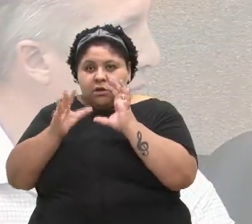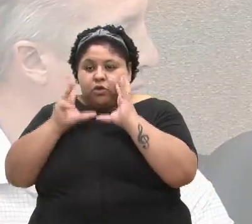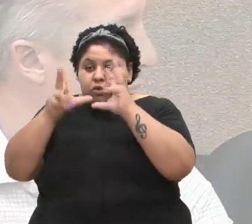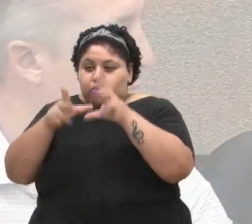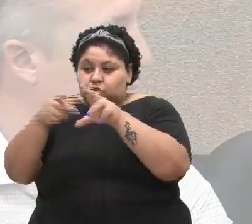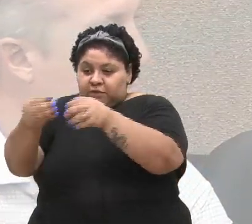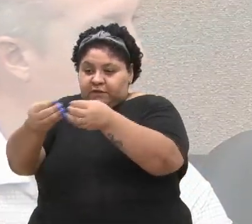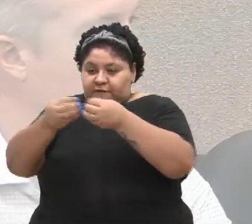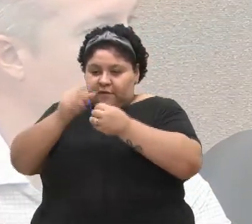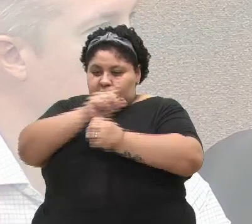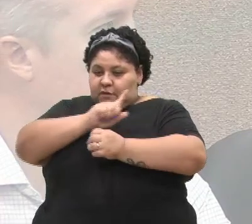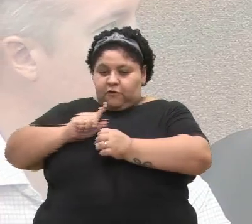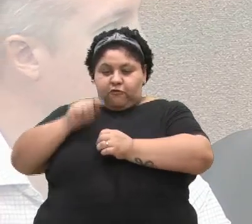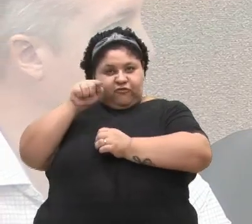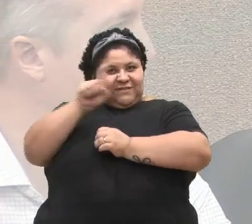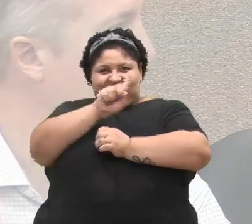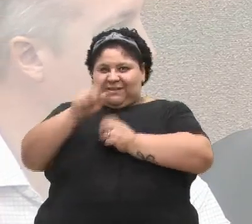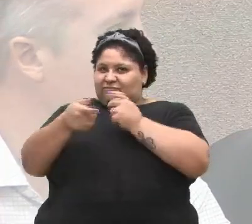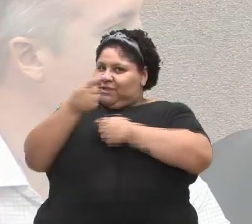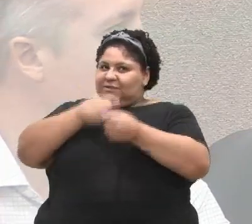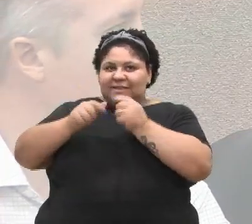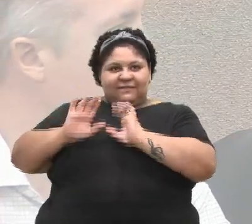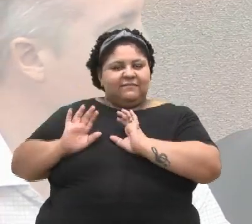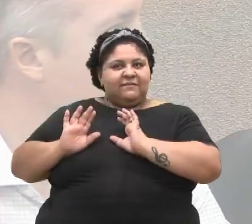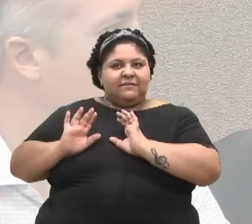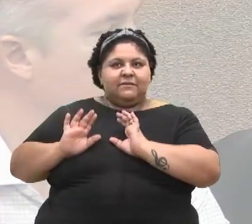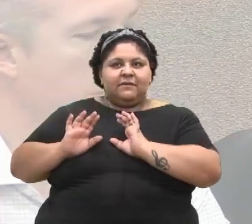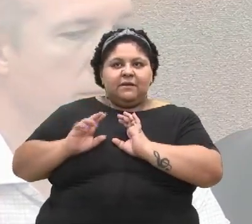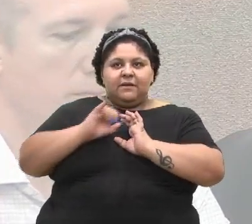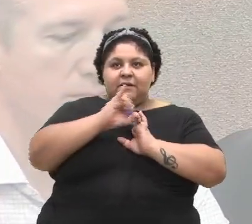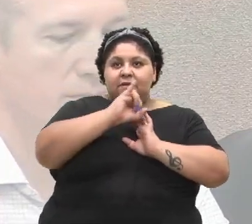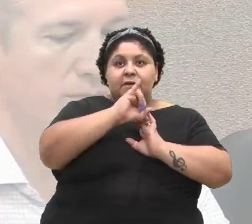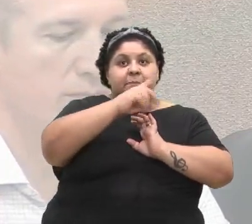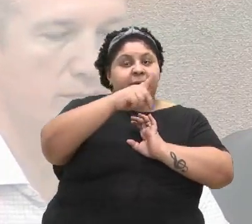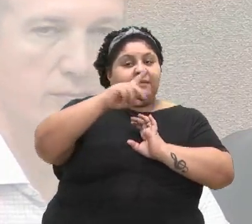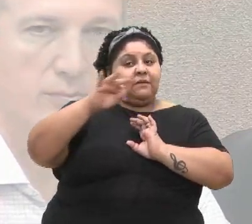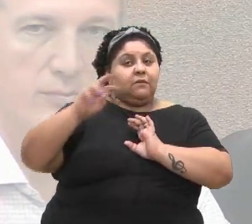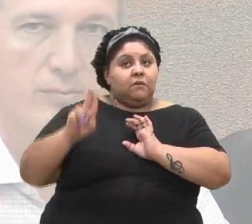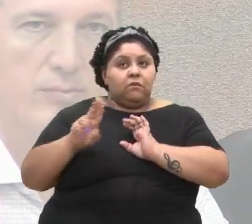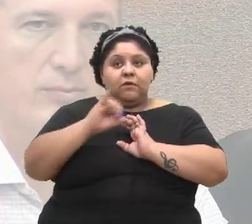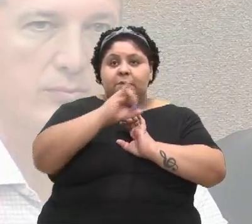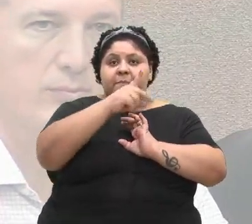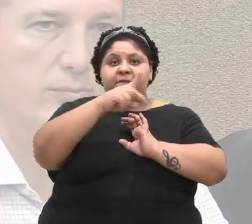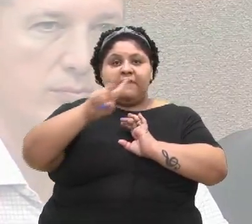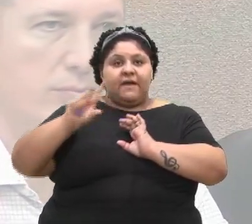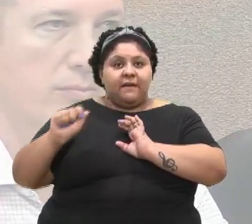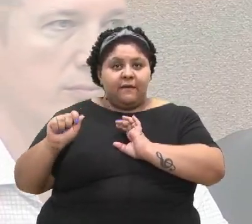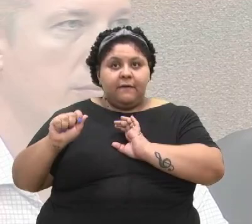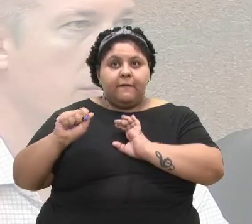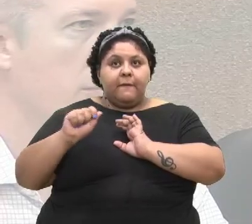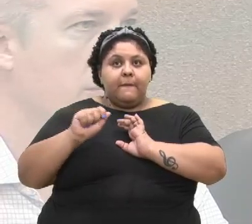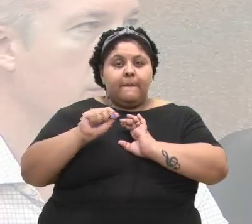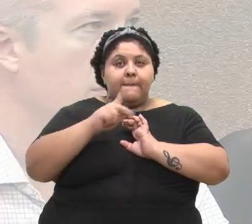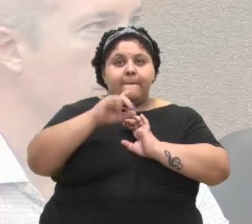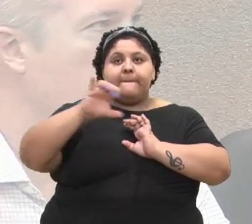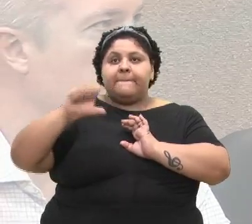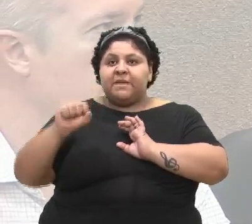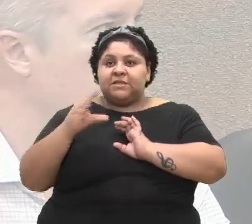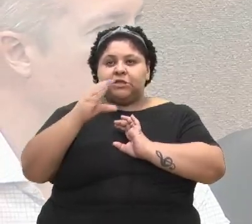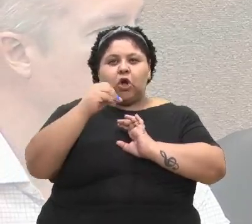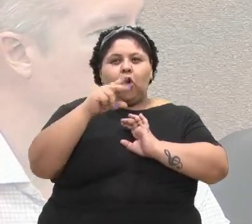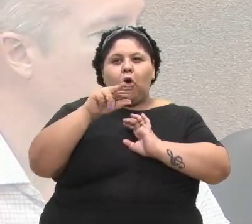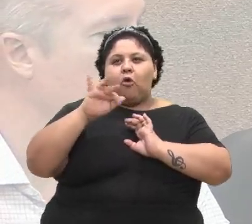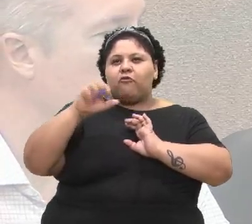vocês não vão negociar. IPTA, IPTU, IPVA, PIS, COFINS,